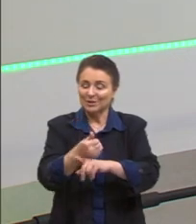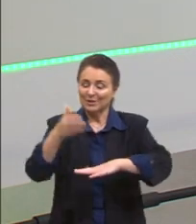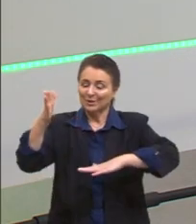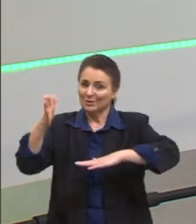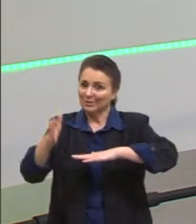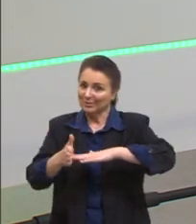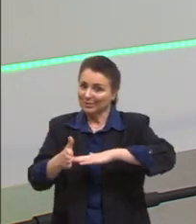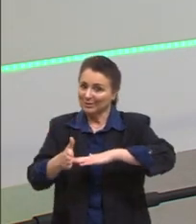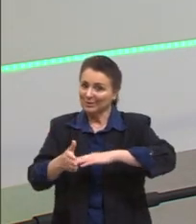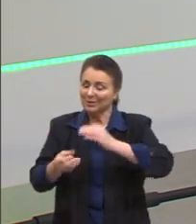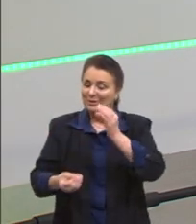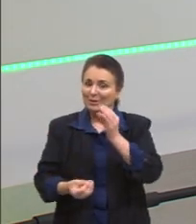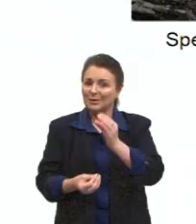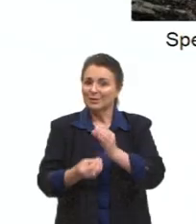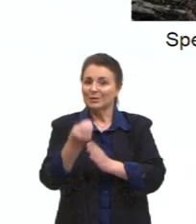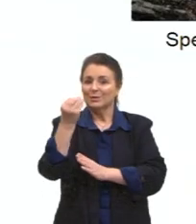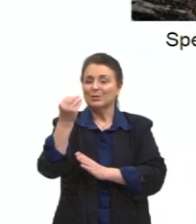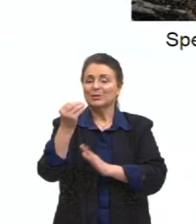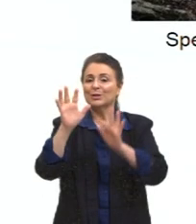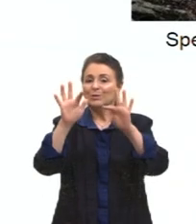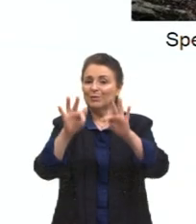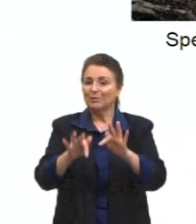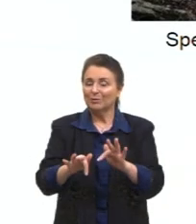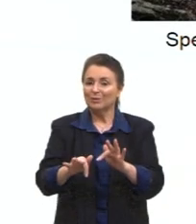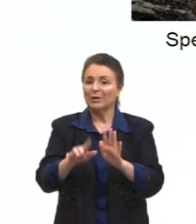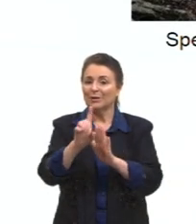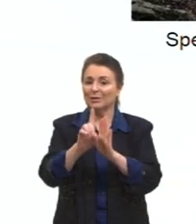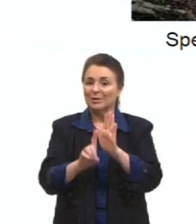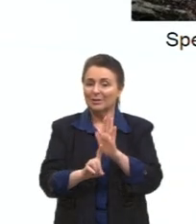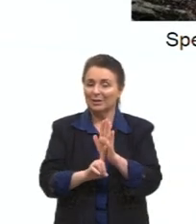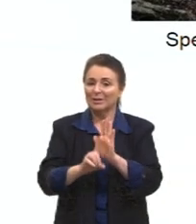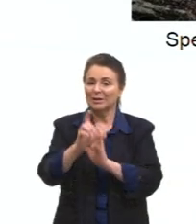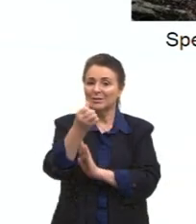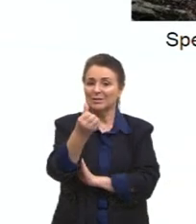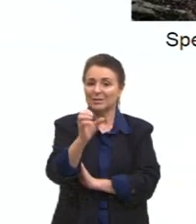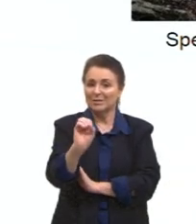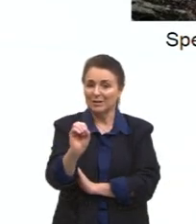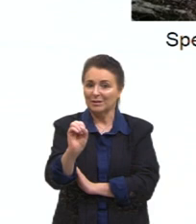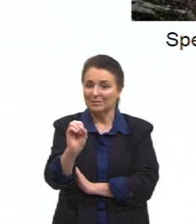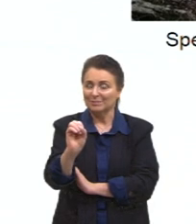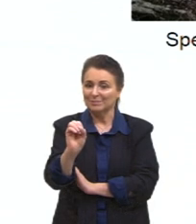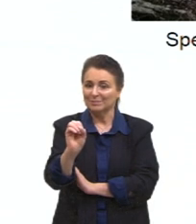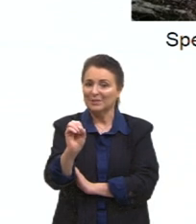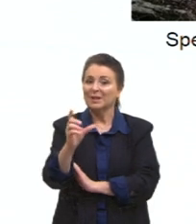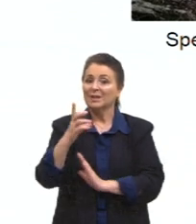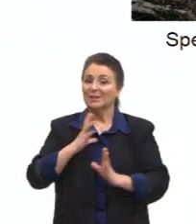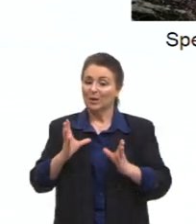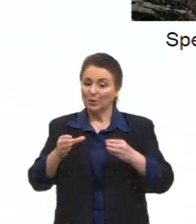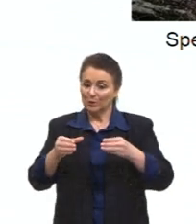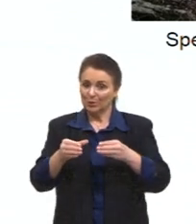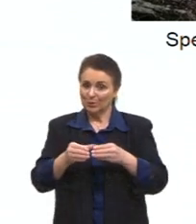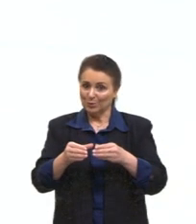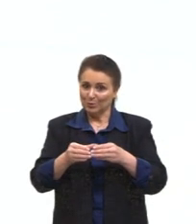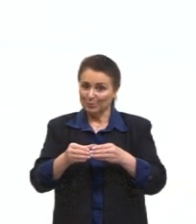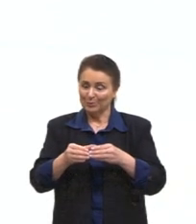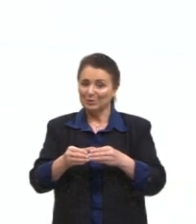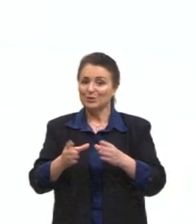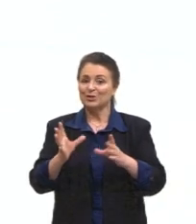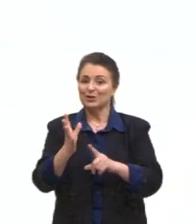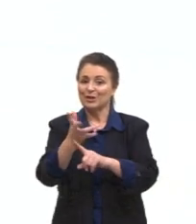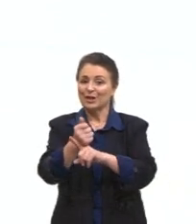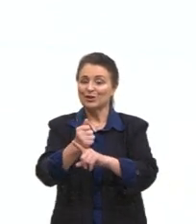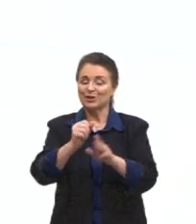contemporânea, surge no final da década de 60 e faz parte deste grupo de arte conceitual.